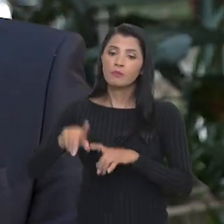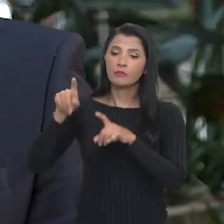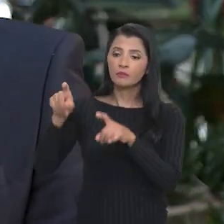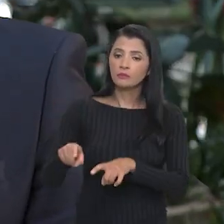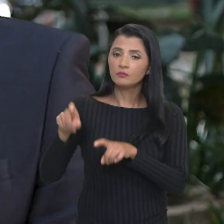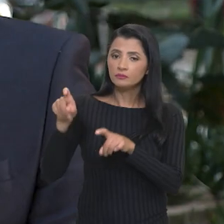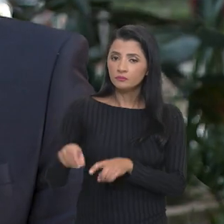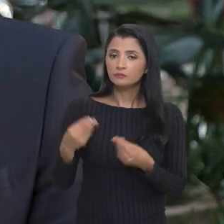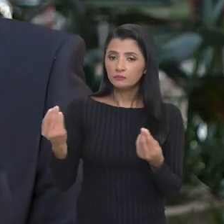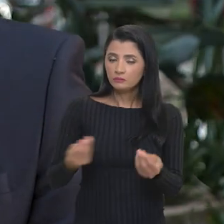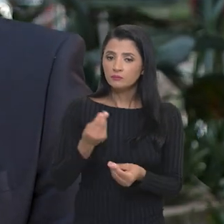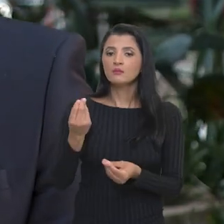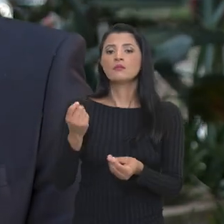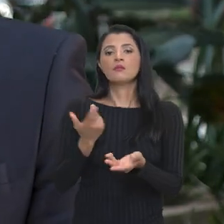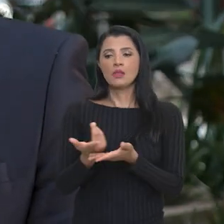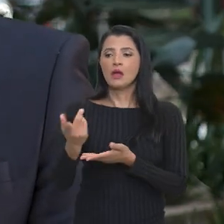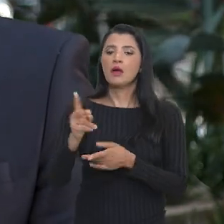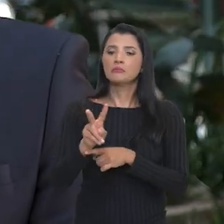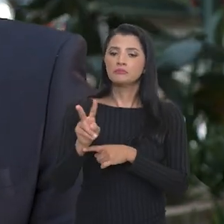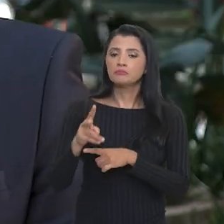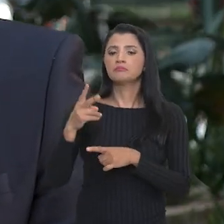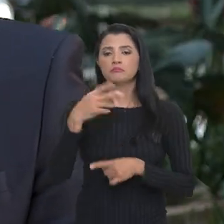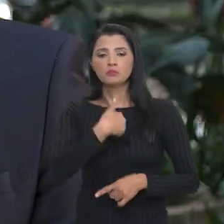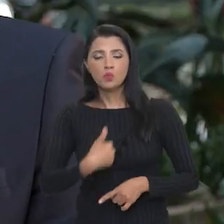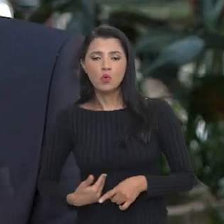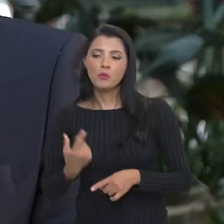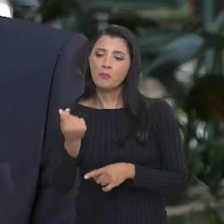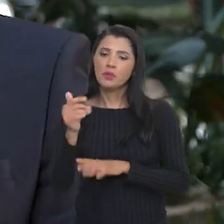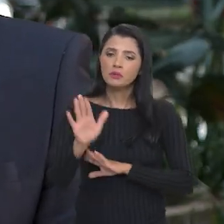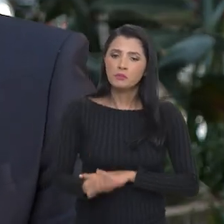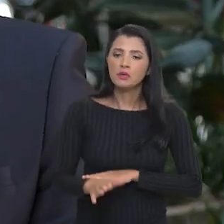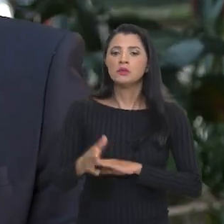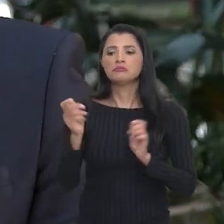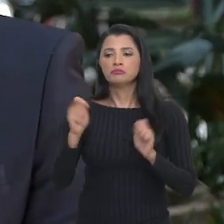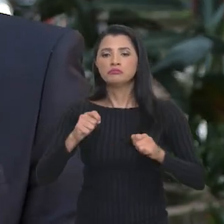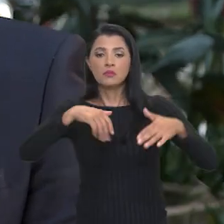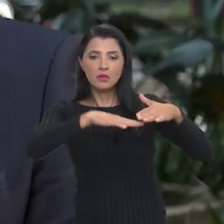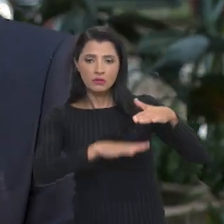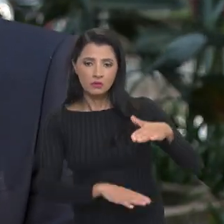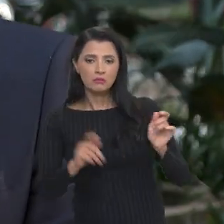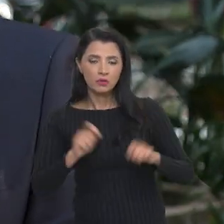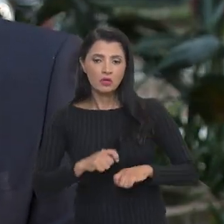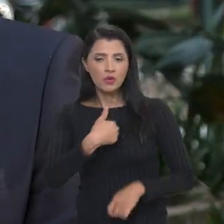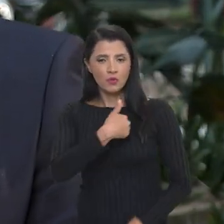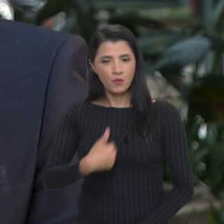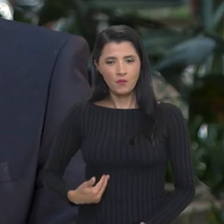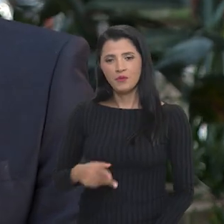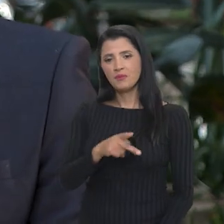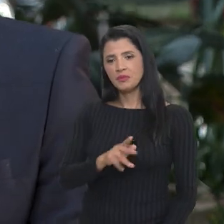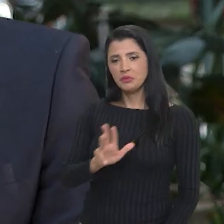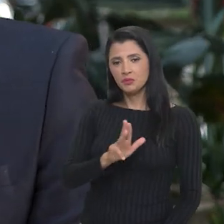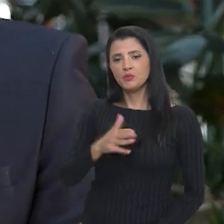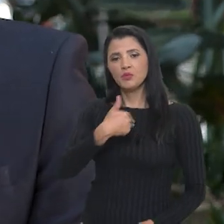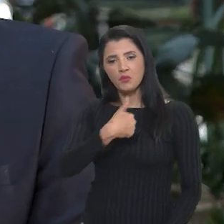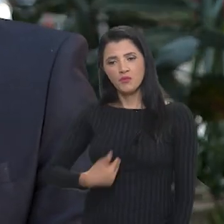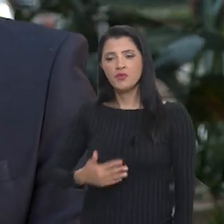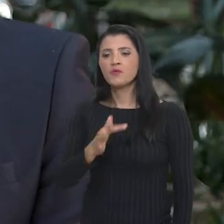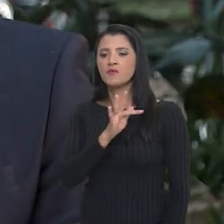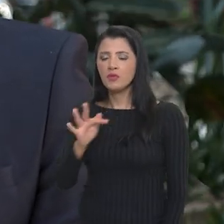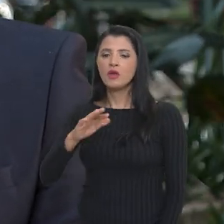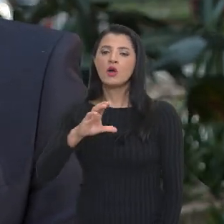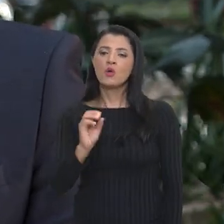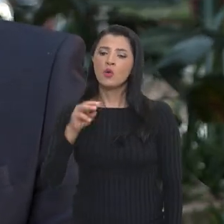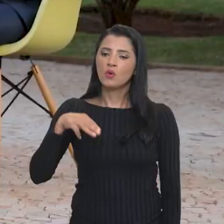compas públicas, garantindo preço mínimo, garantindo formação de estoques públicos. O governo do presidente Lula, o governo federal, a Conab,